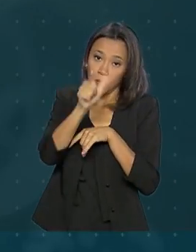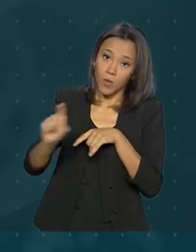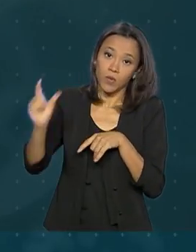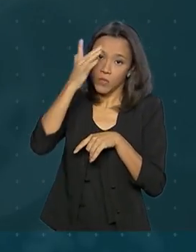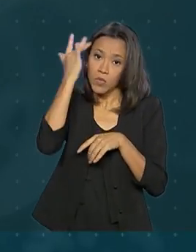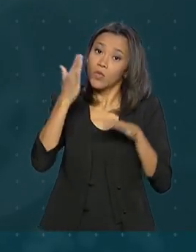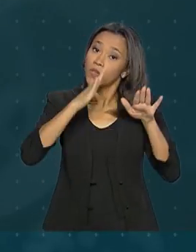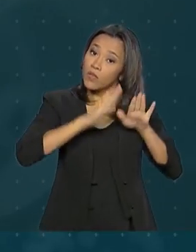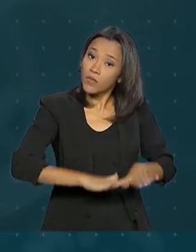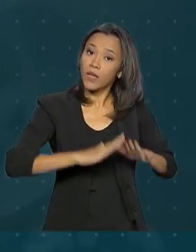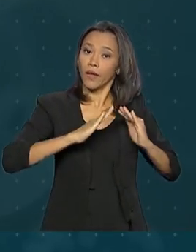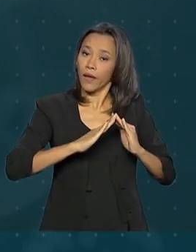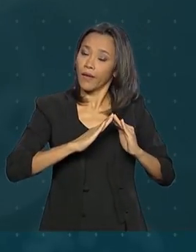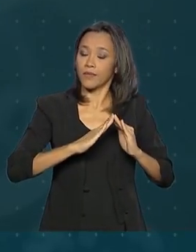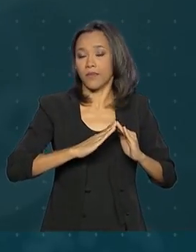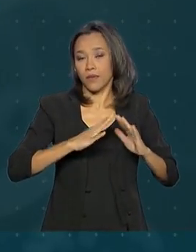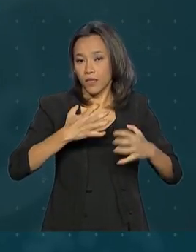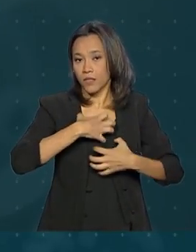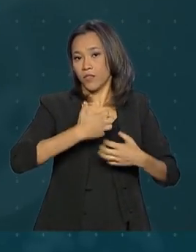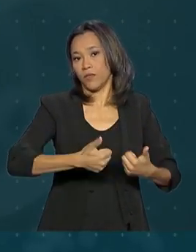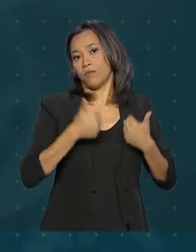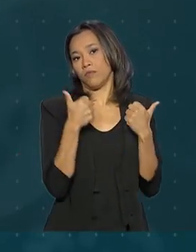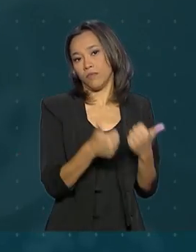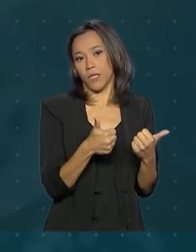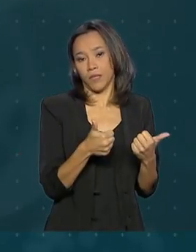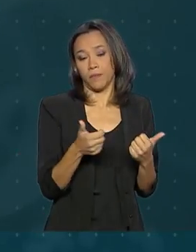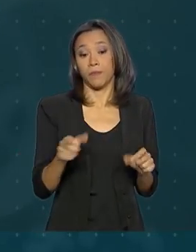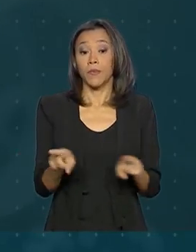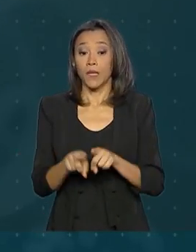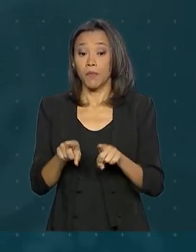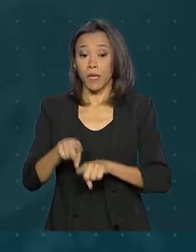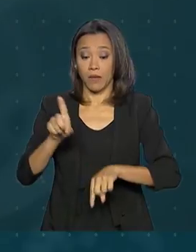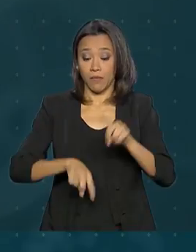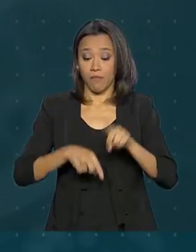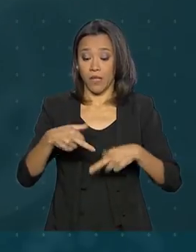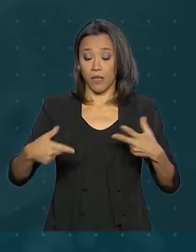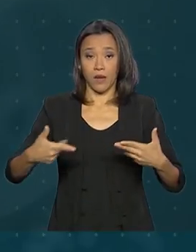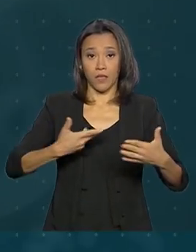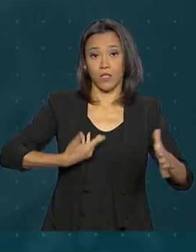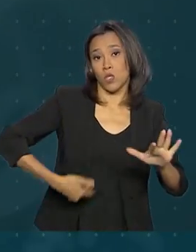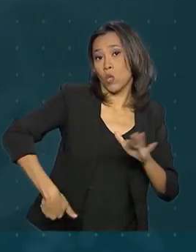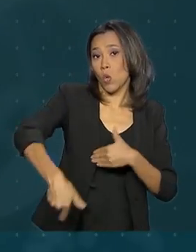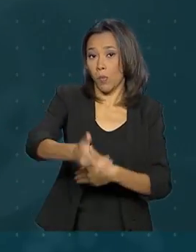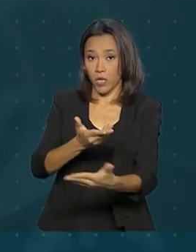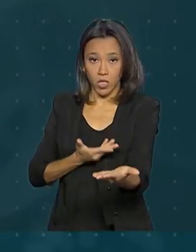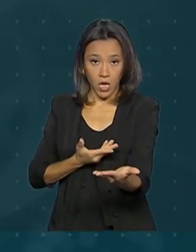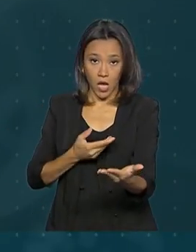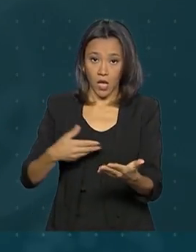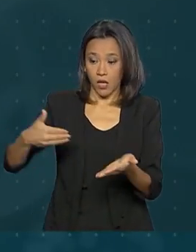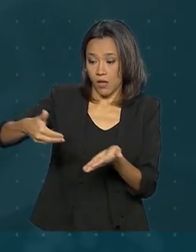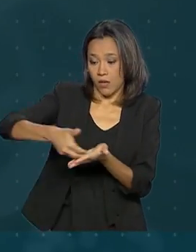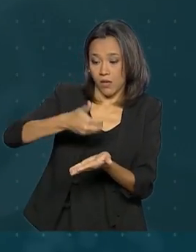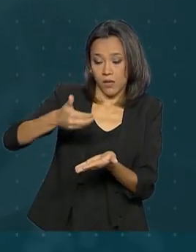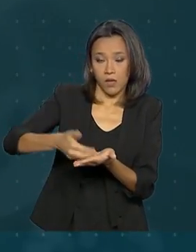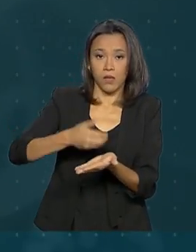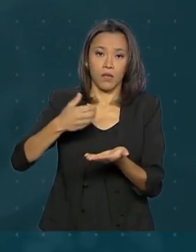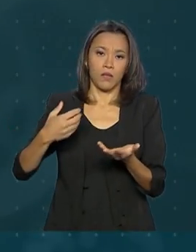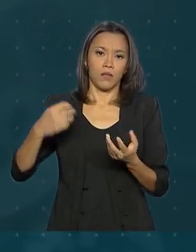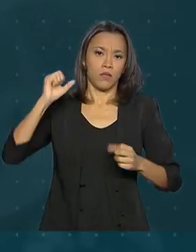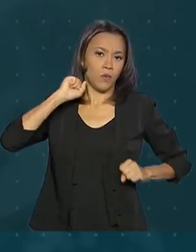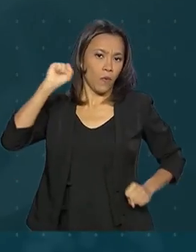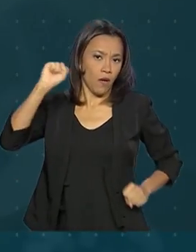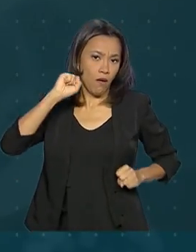casa até melhorar. Também não compartilhe objetos de uso pessoal, como talheres, toalhas,